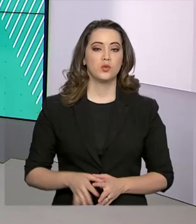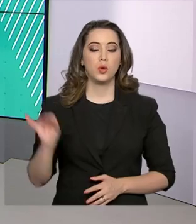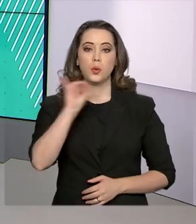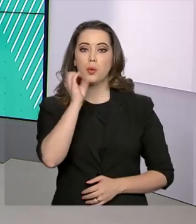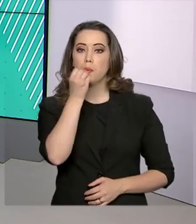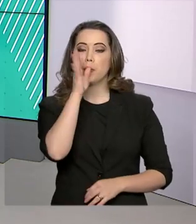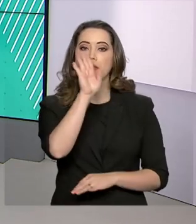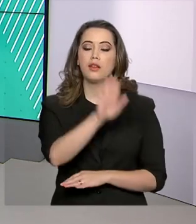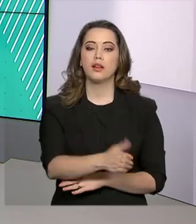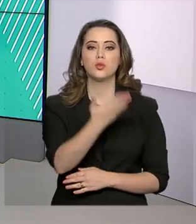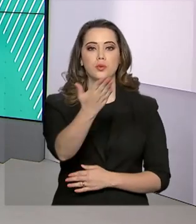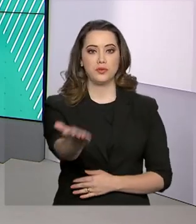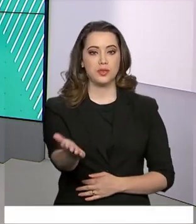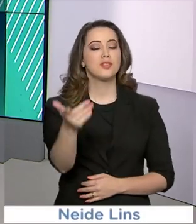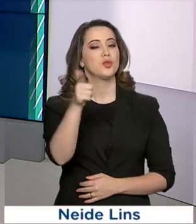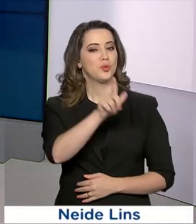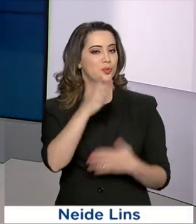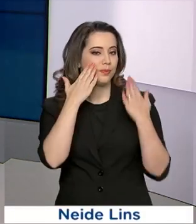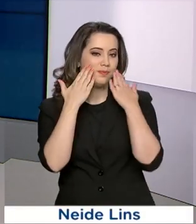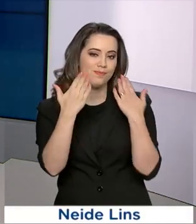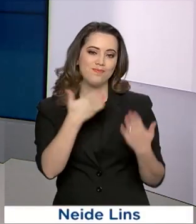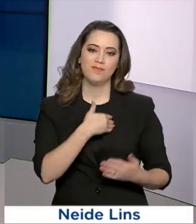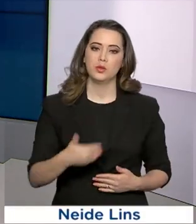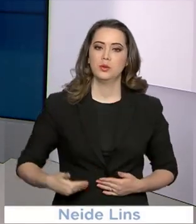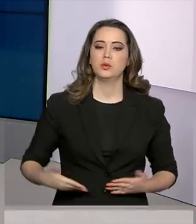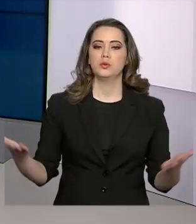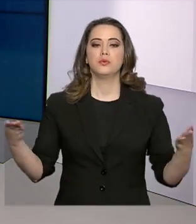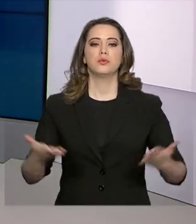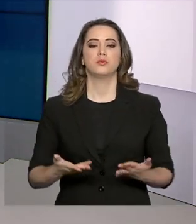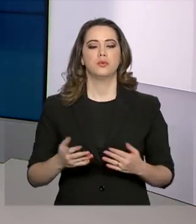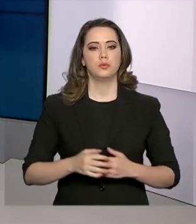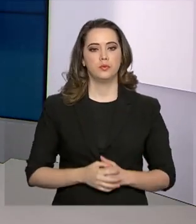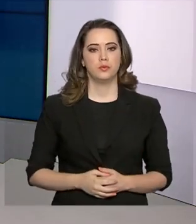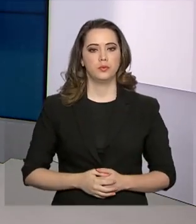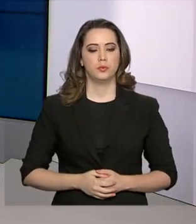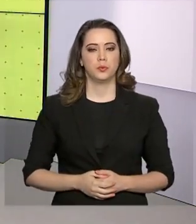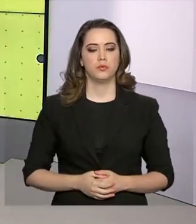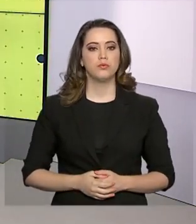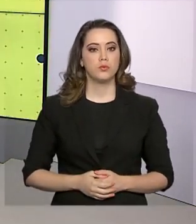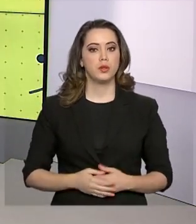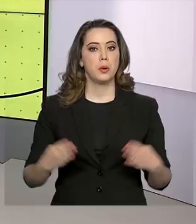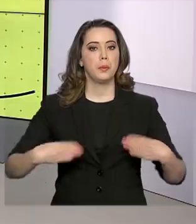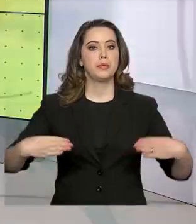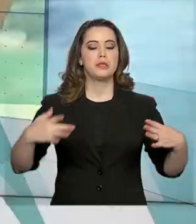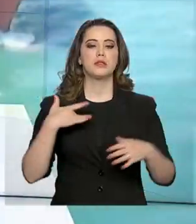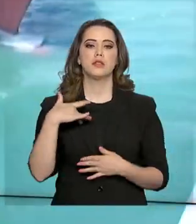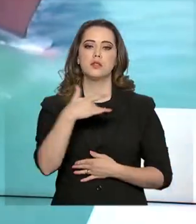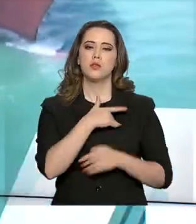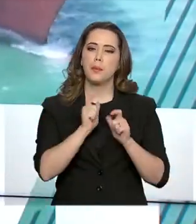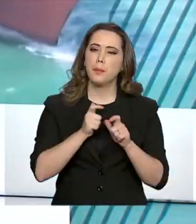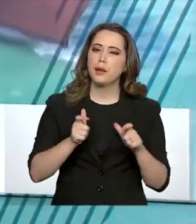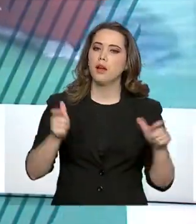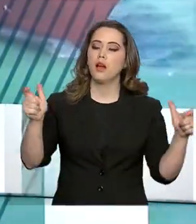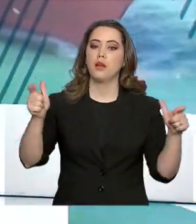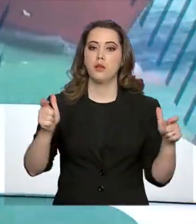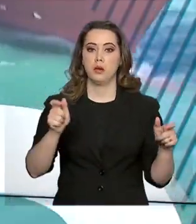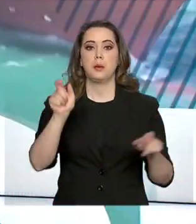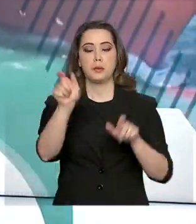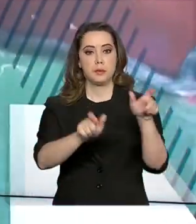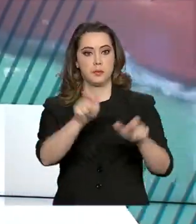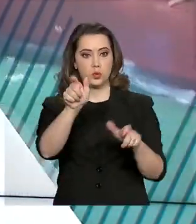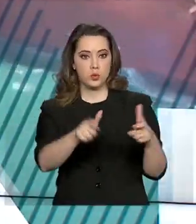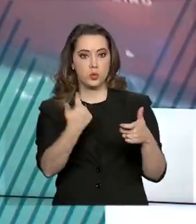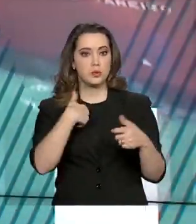Olá, boa tarde para você. Já estamos de volta com mais uma edição do Governo Agora. O Ministério da Saúde vai ampliar